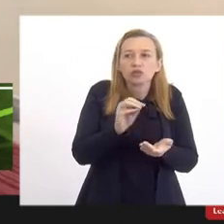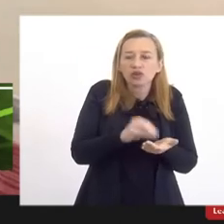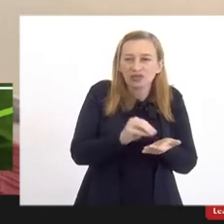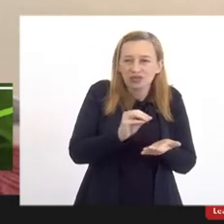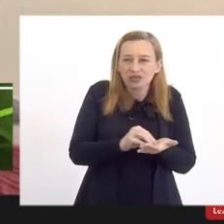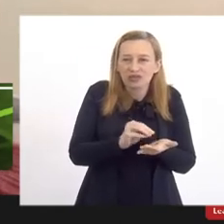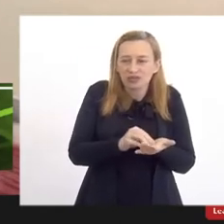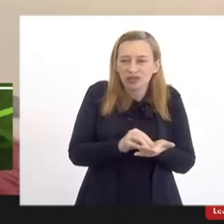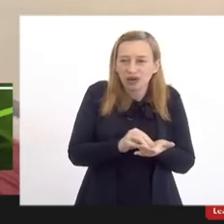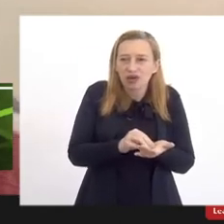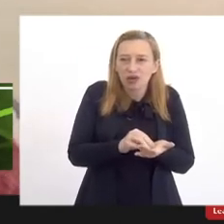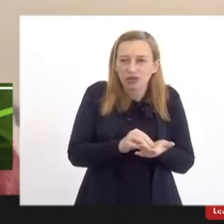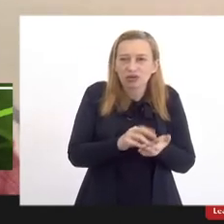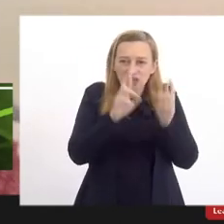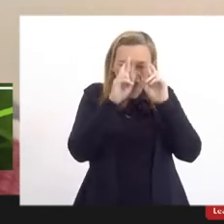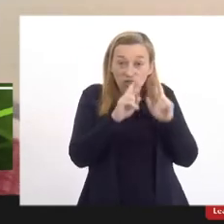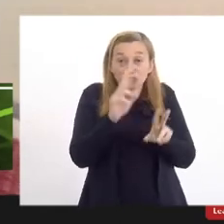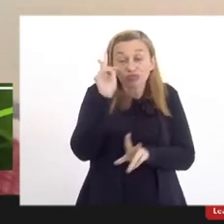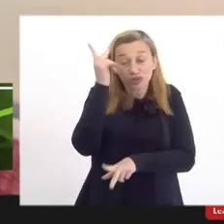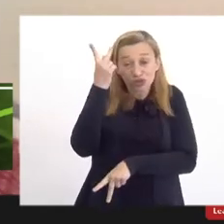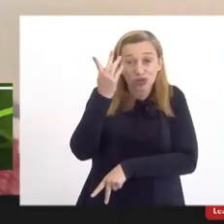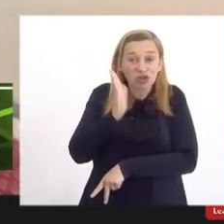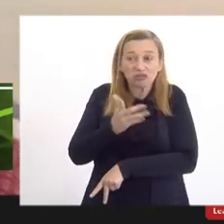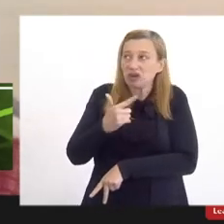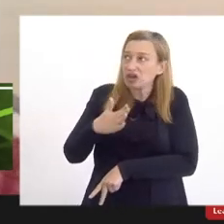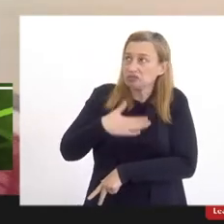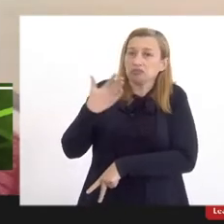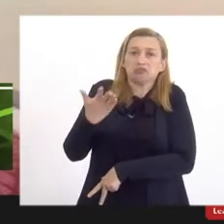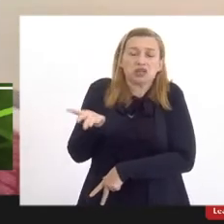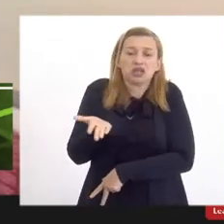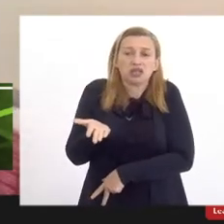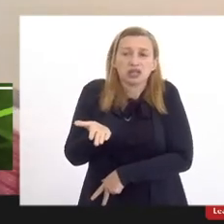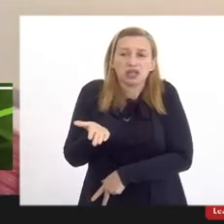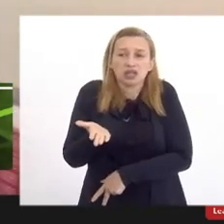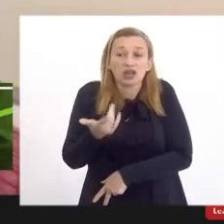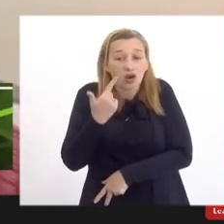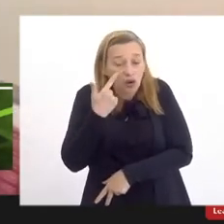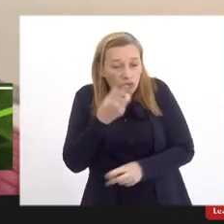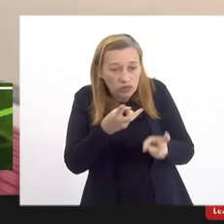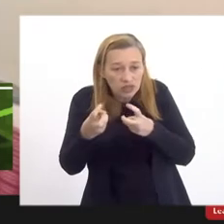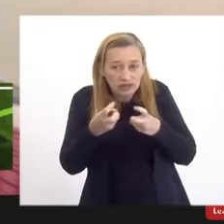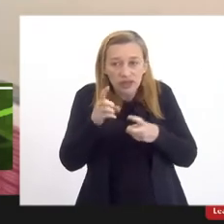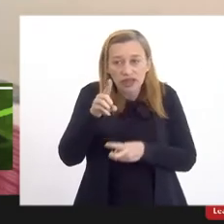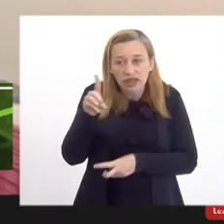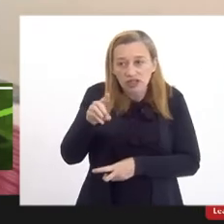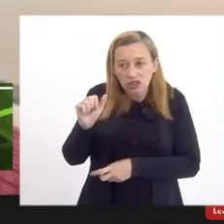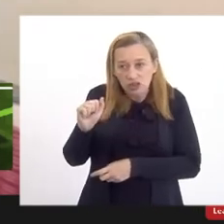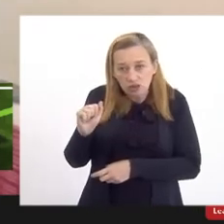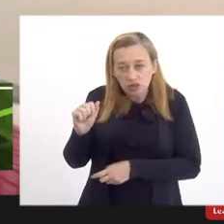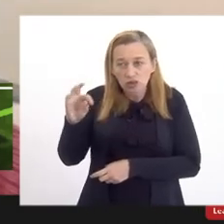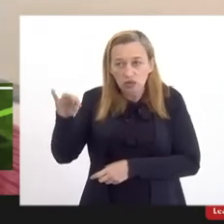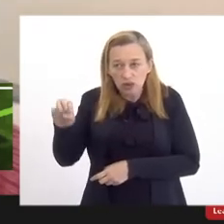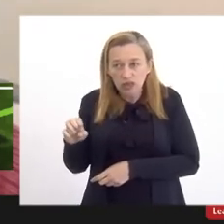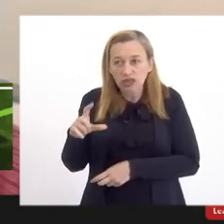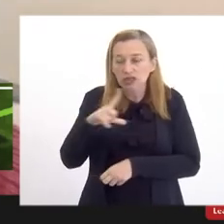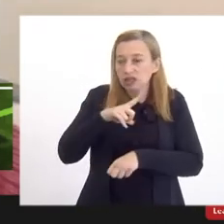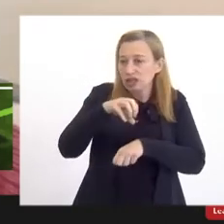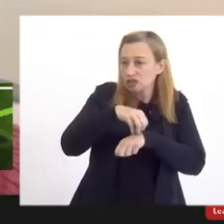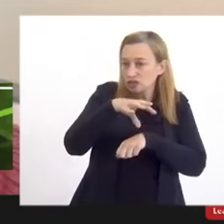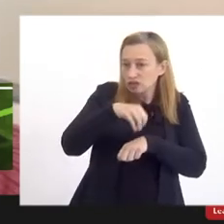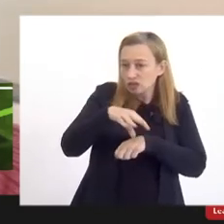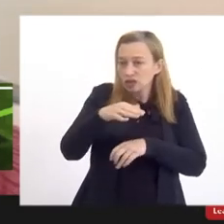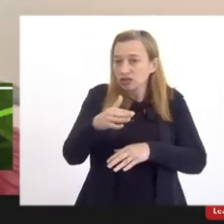histórica. Então, não é surpresa nenhuma averiguar que na Zona Oeste há os indicadores de